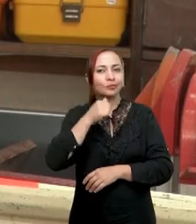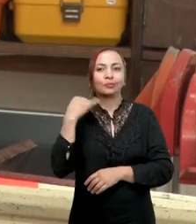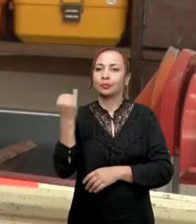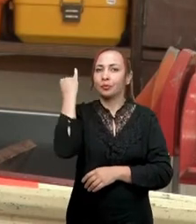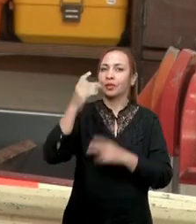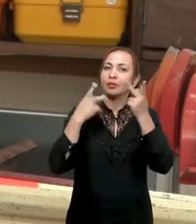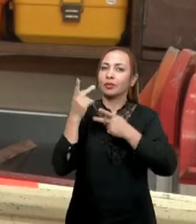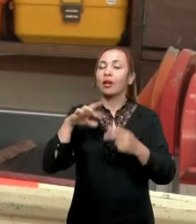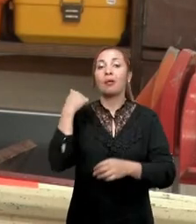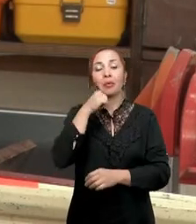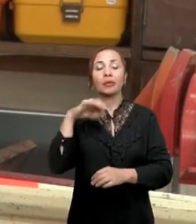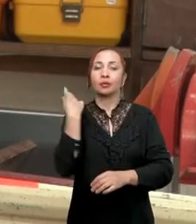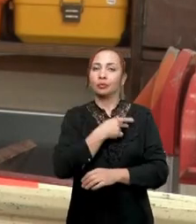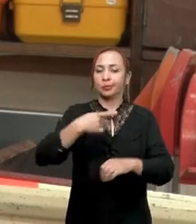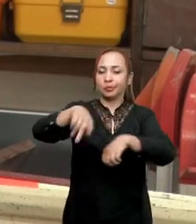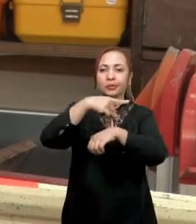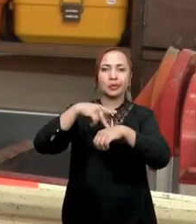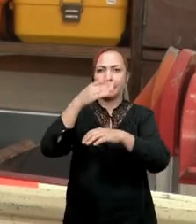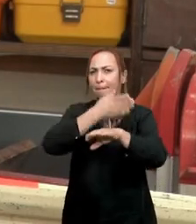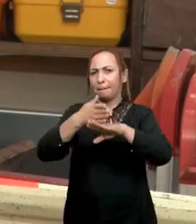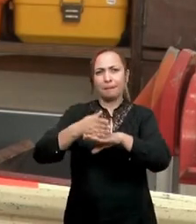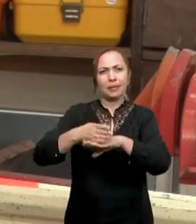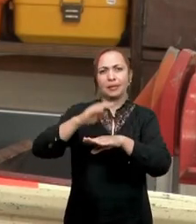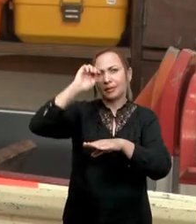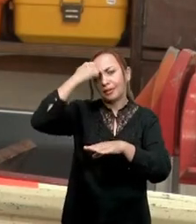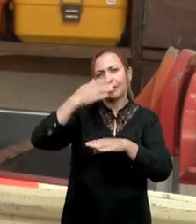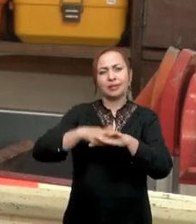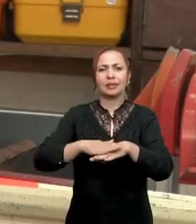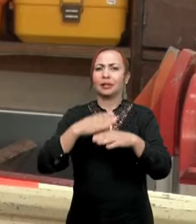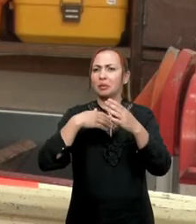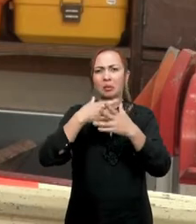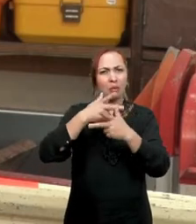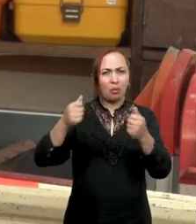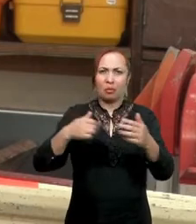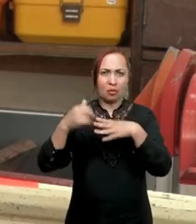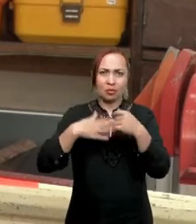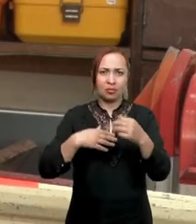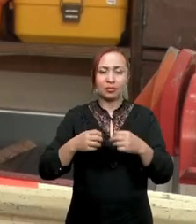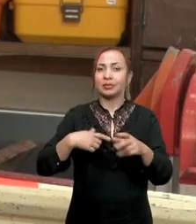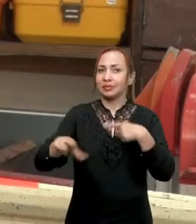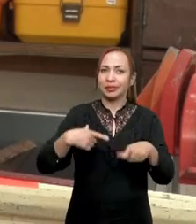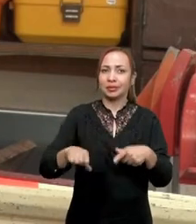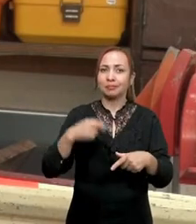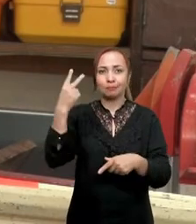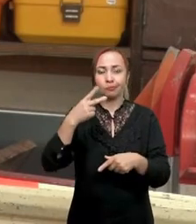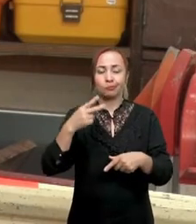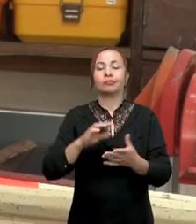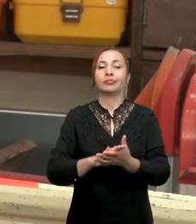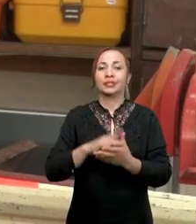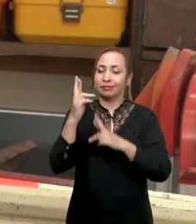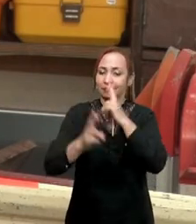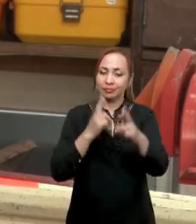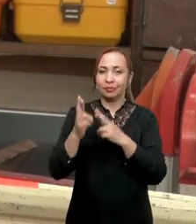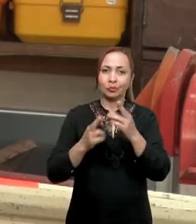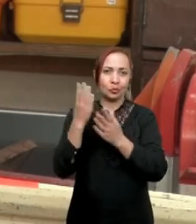que a maioria das mulheres do nosso país, sejam elas brancas, negras, pardas, enfrentam jornadas duplas ou triplas. E que isso normalmente